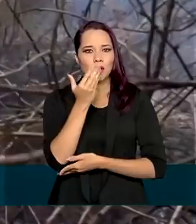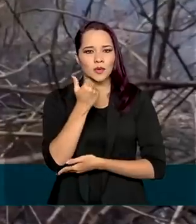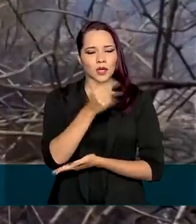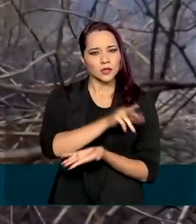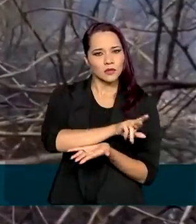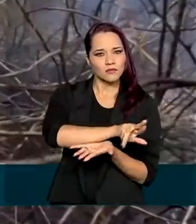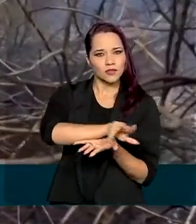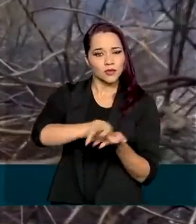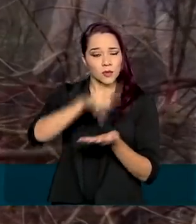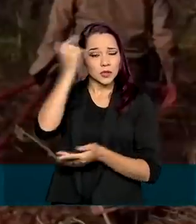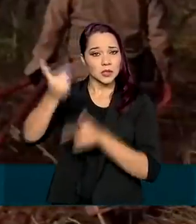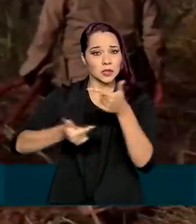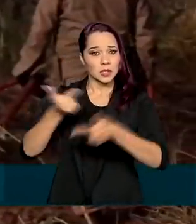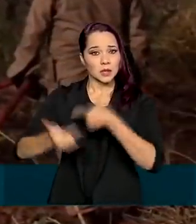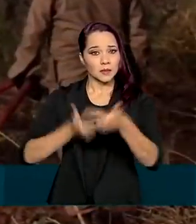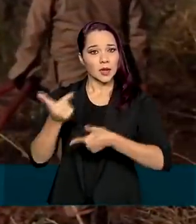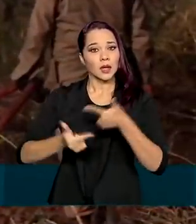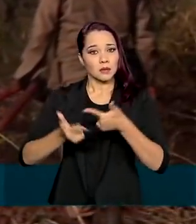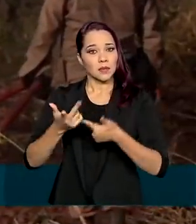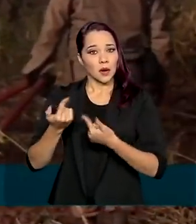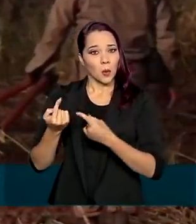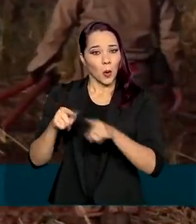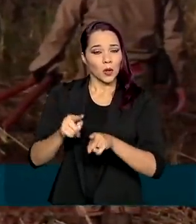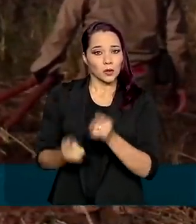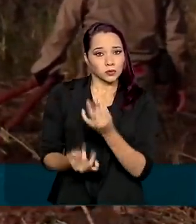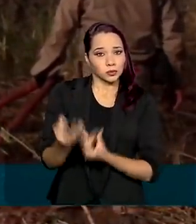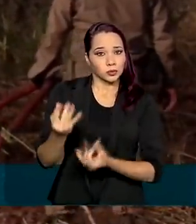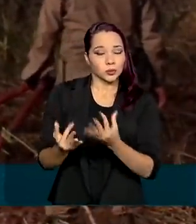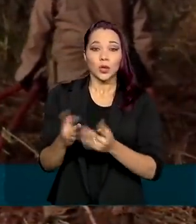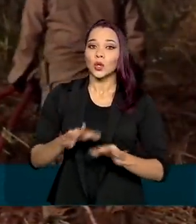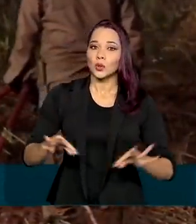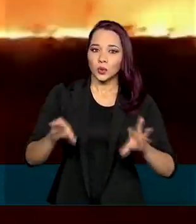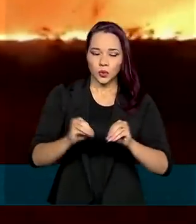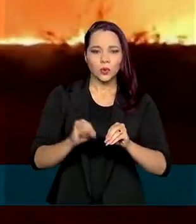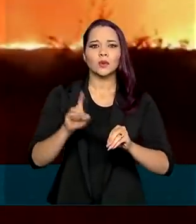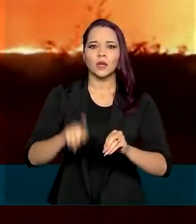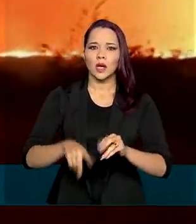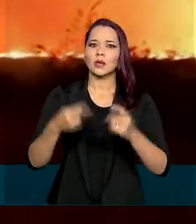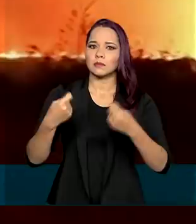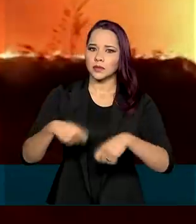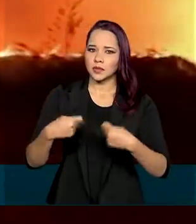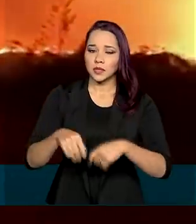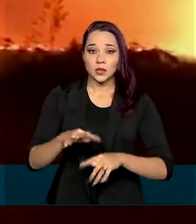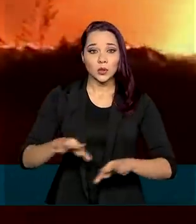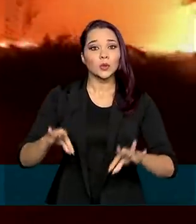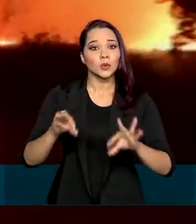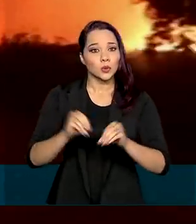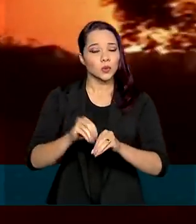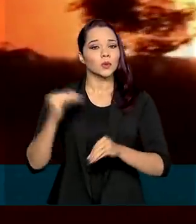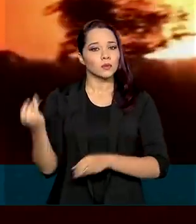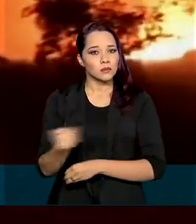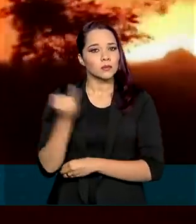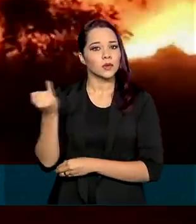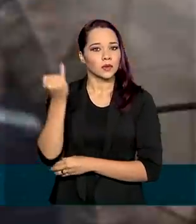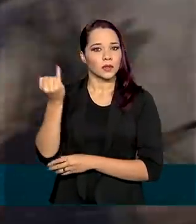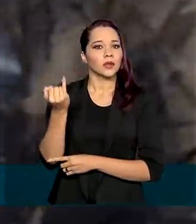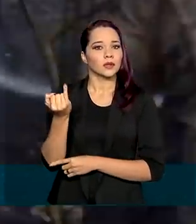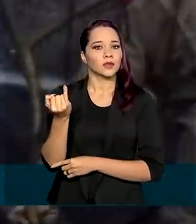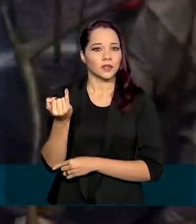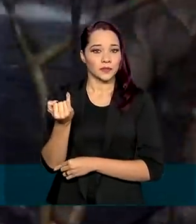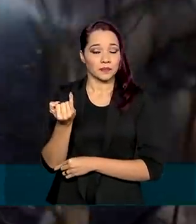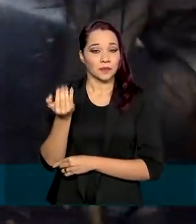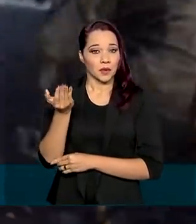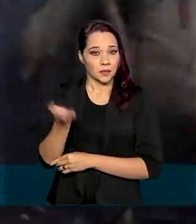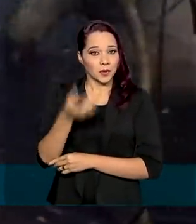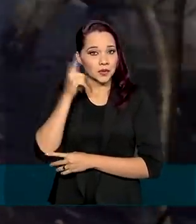para os trabalhadores do fogo, enfim, tudo aquilo que for possível, tudo aquilo que for necessário para